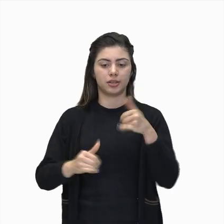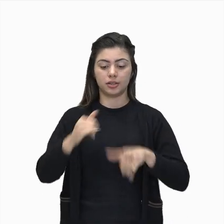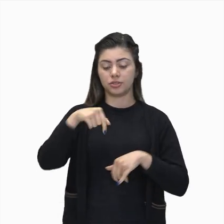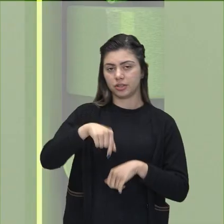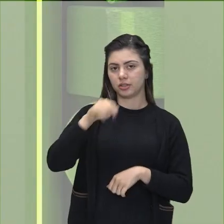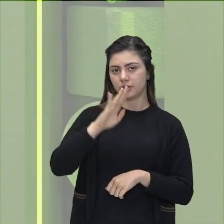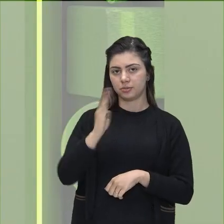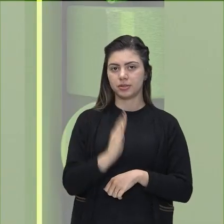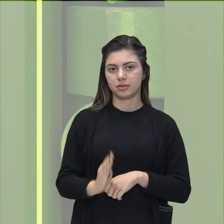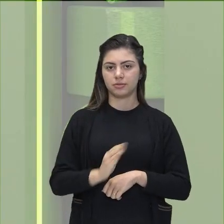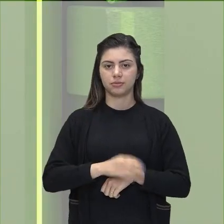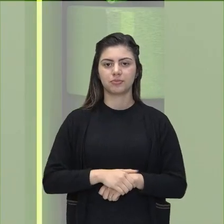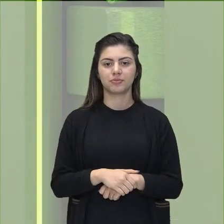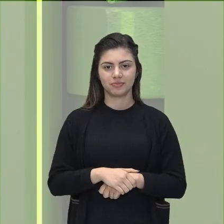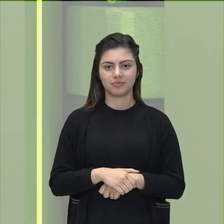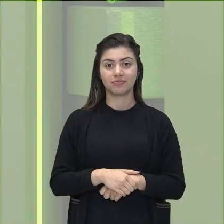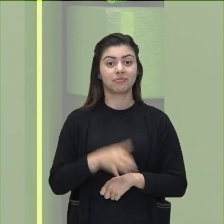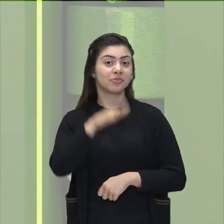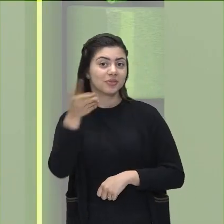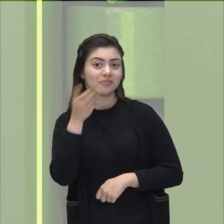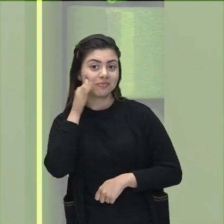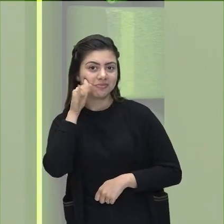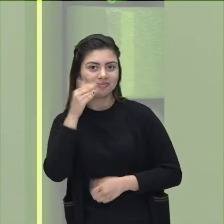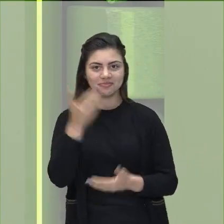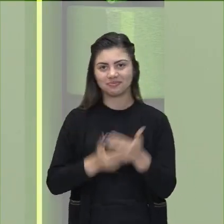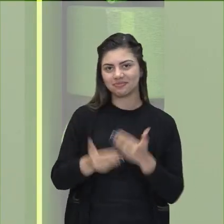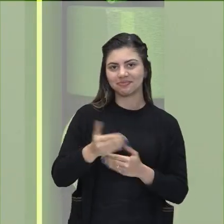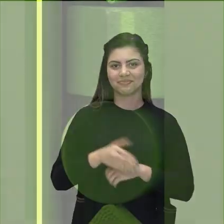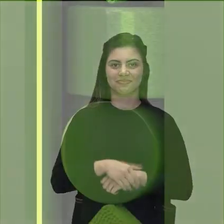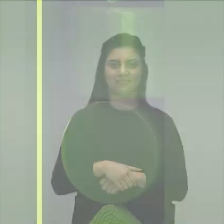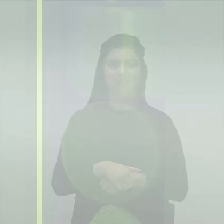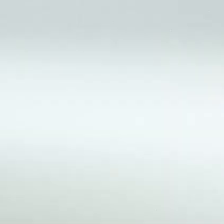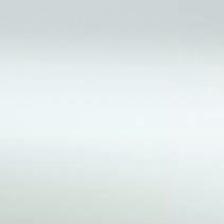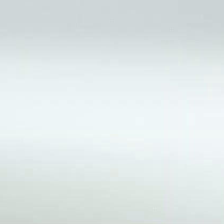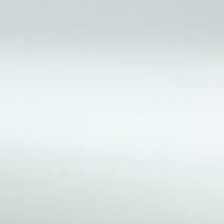no Brasil. Quer saber mais? Então, vem comigo!